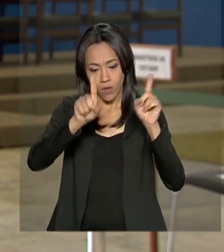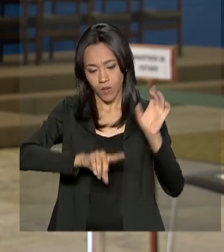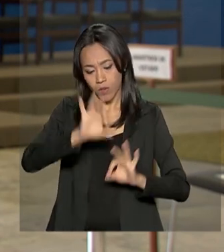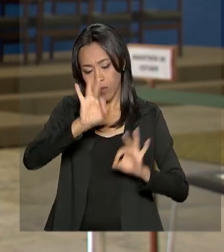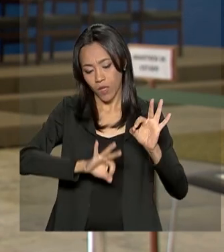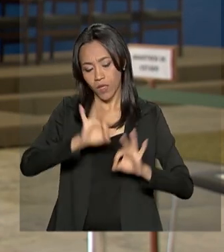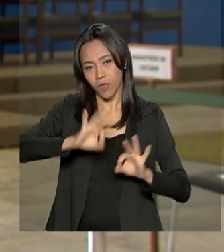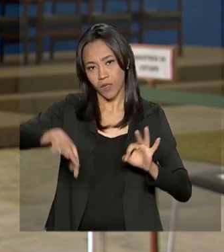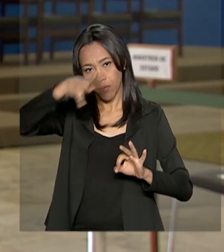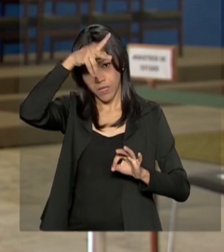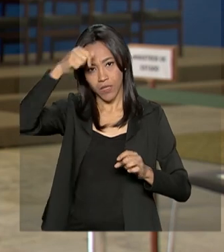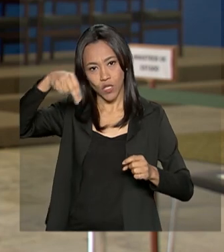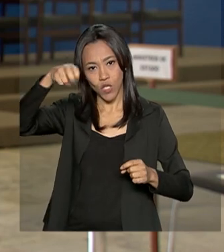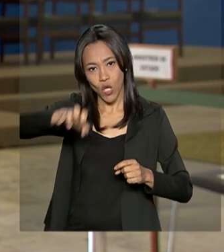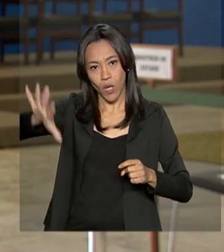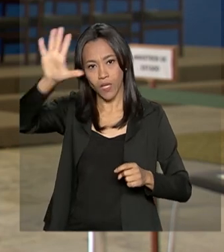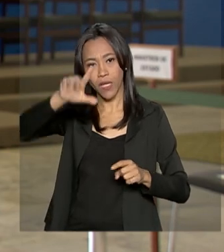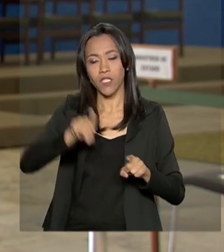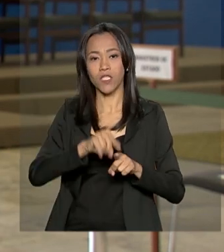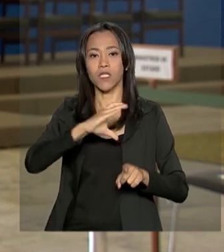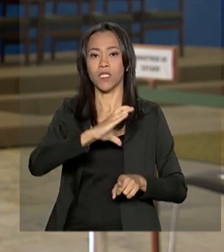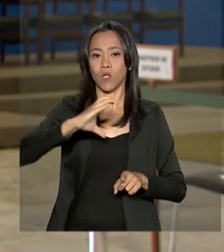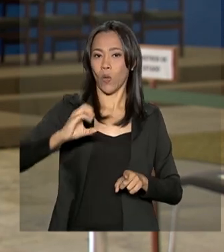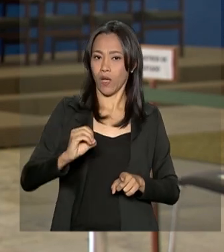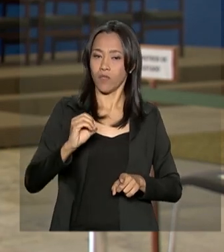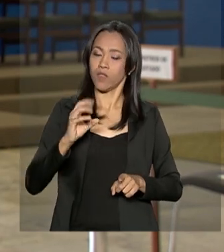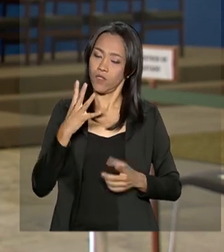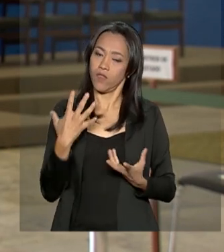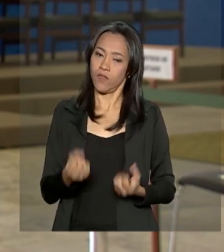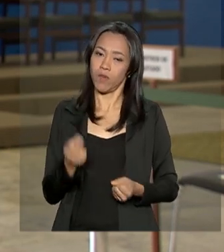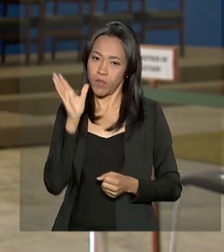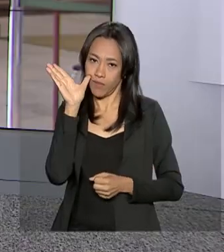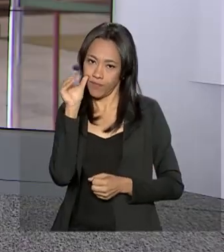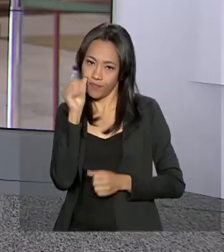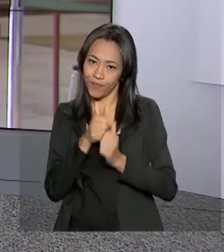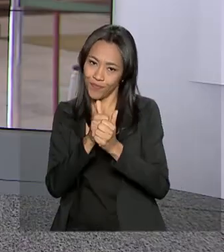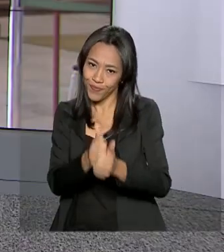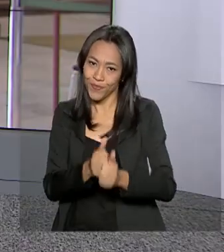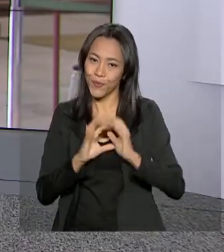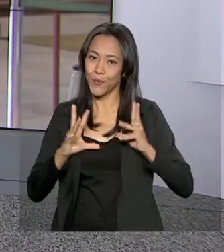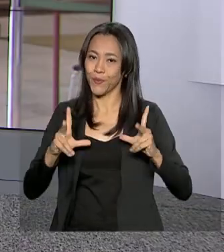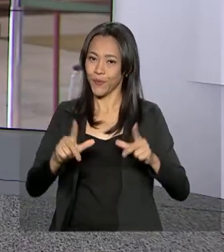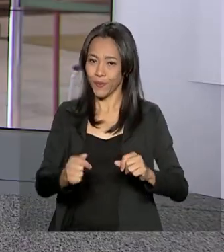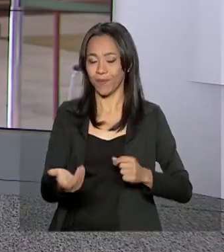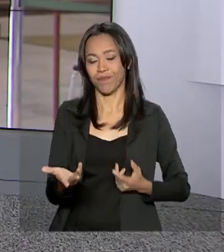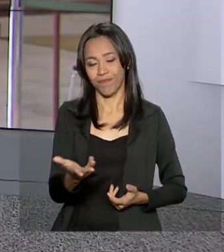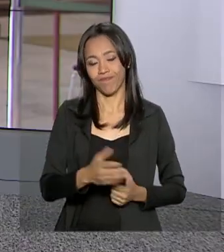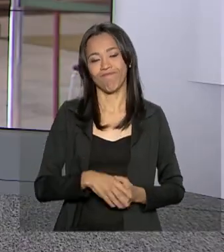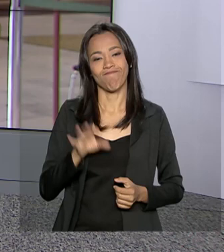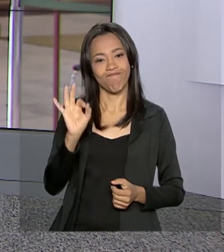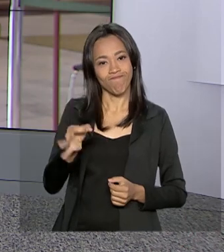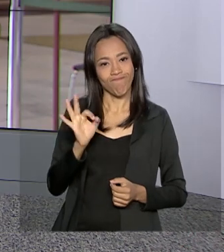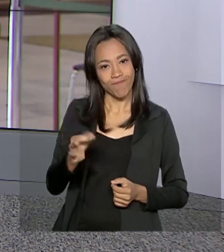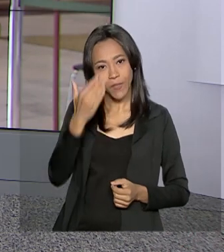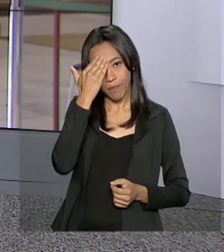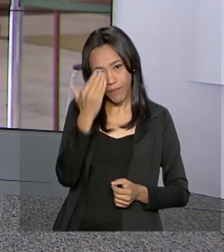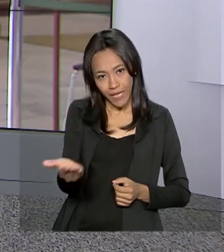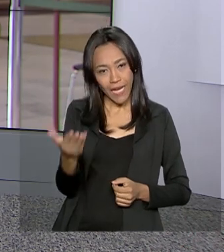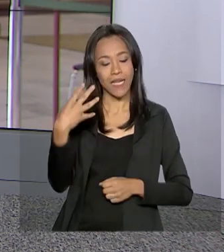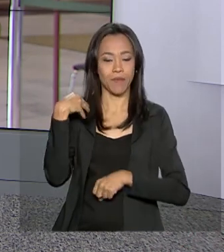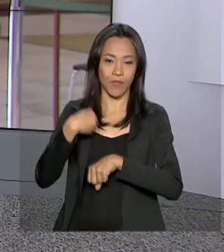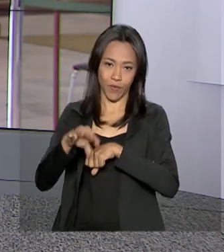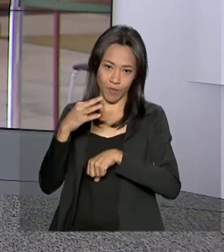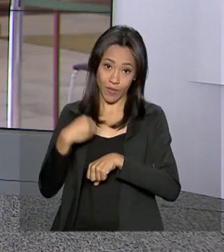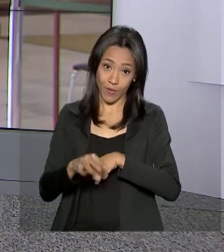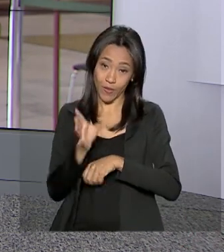Amazônia, do Nordeste e do Centro-Oeste e nós vamos acompanhar tudo. Volto com você no estúdio, Roberto. É isso mesmo. Gabriela, obrigado pelas